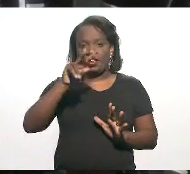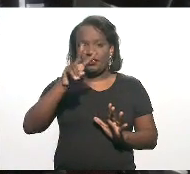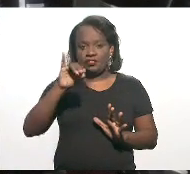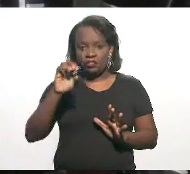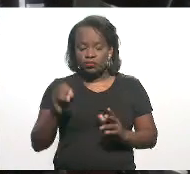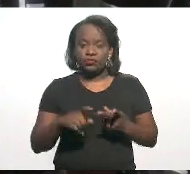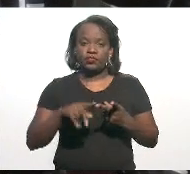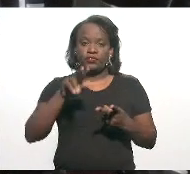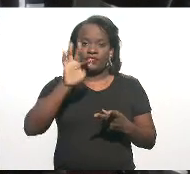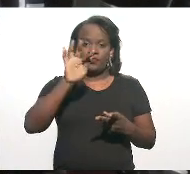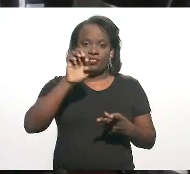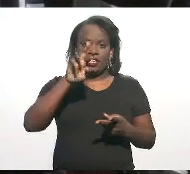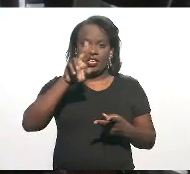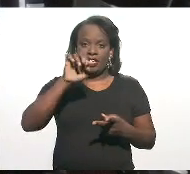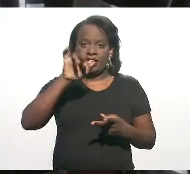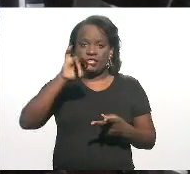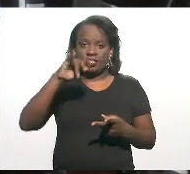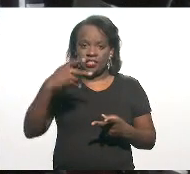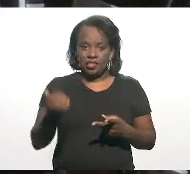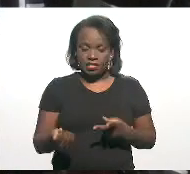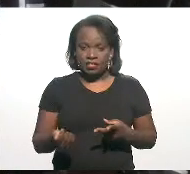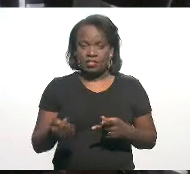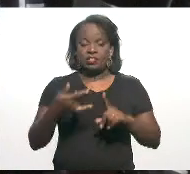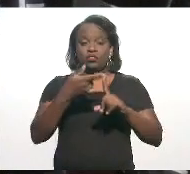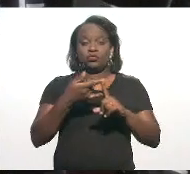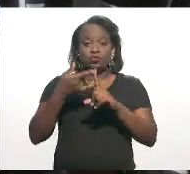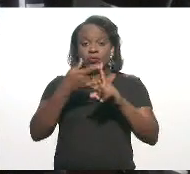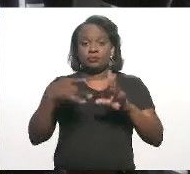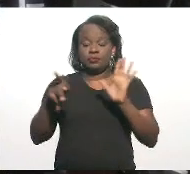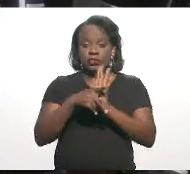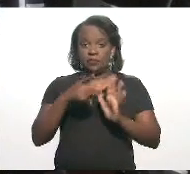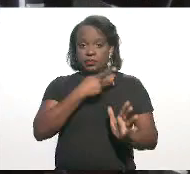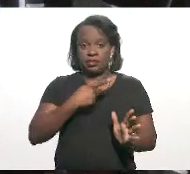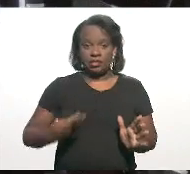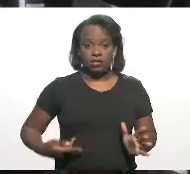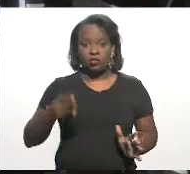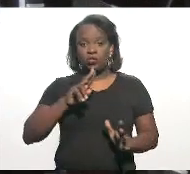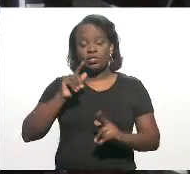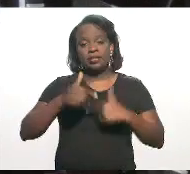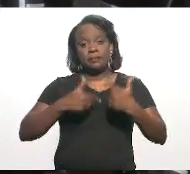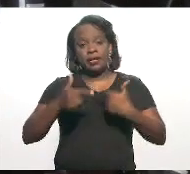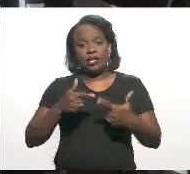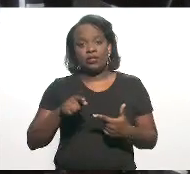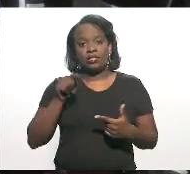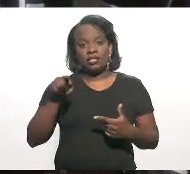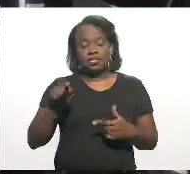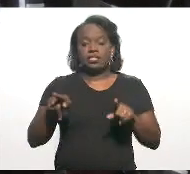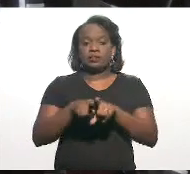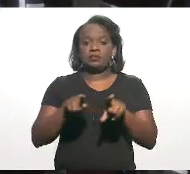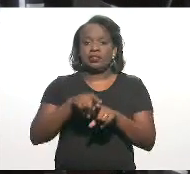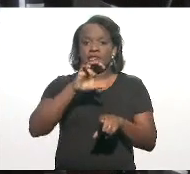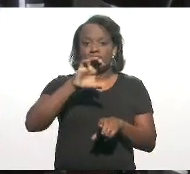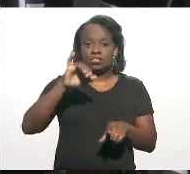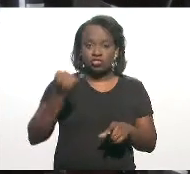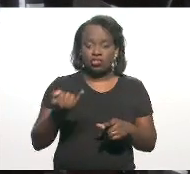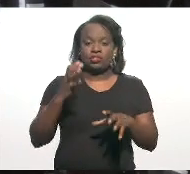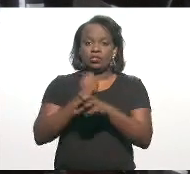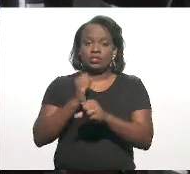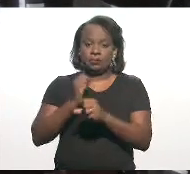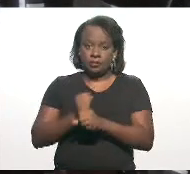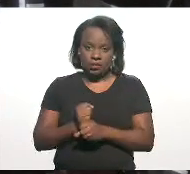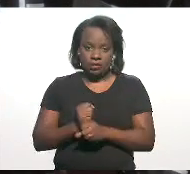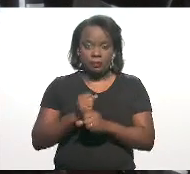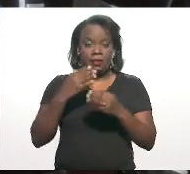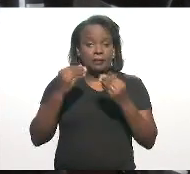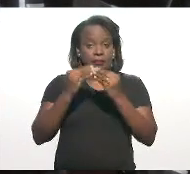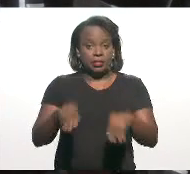próprio Ferreirinha. E o Zoom da presidência, a gente usa para trabalho lá e para CCJ tem orçamento. Sem